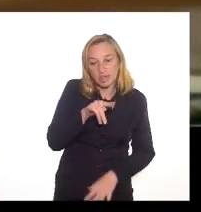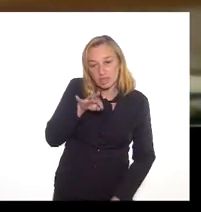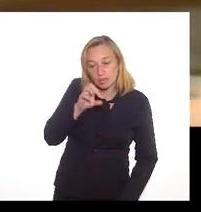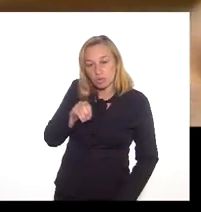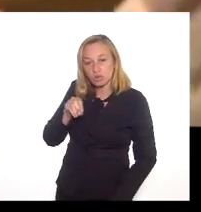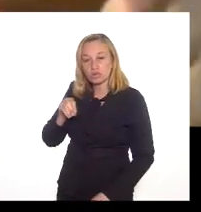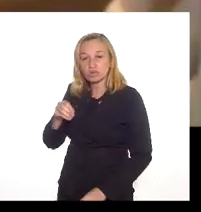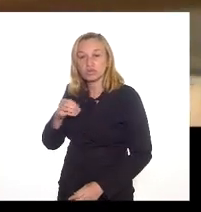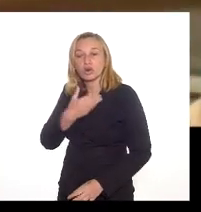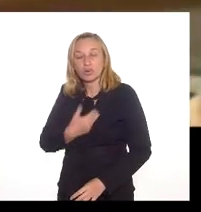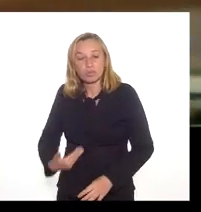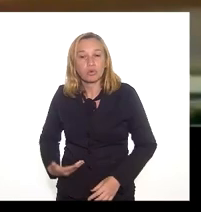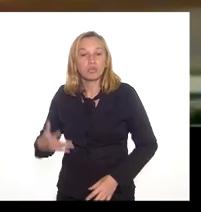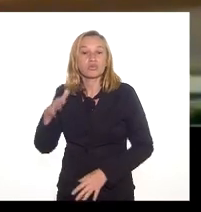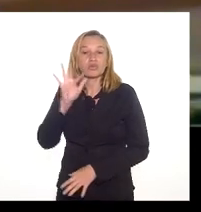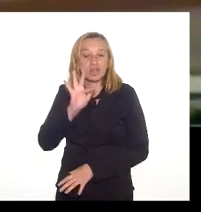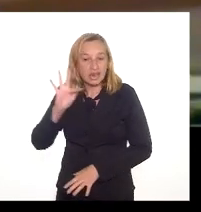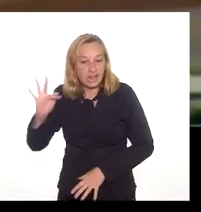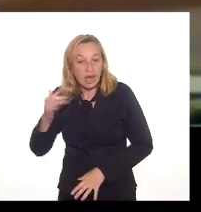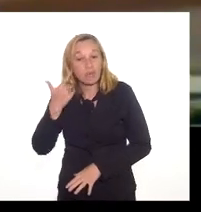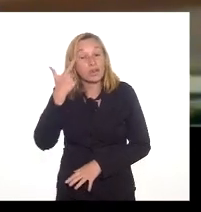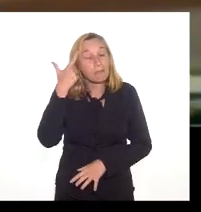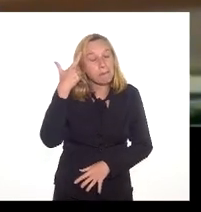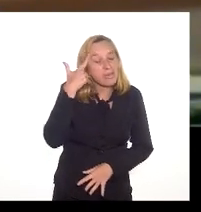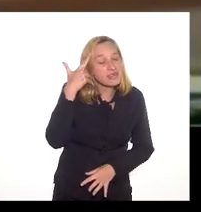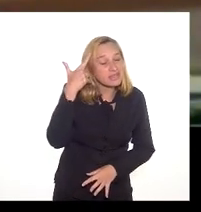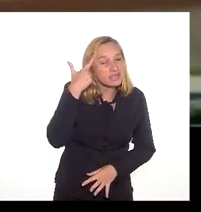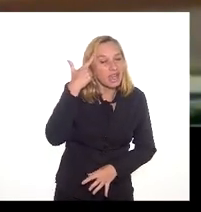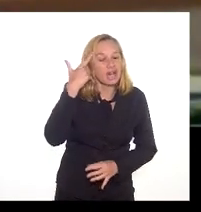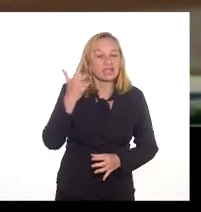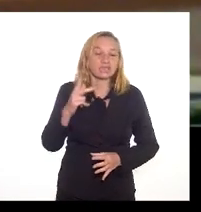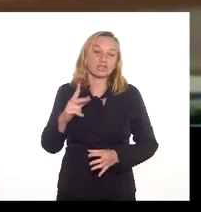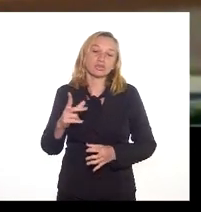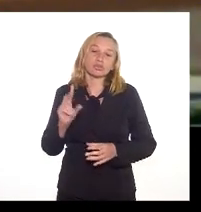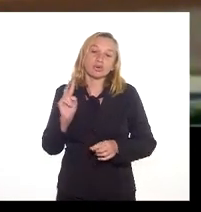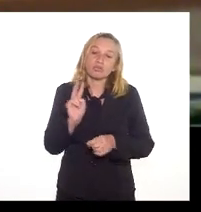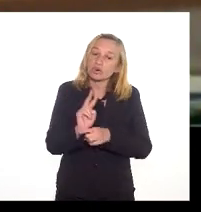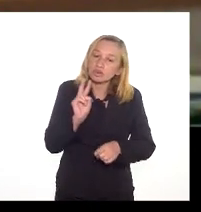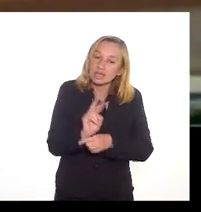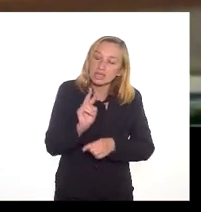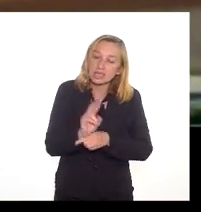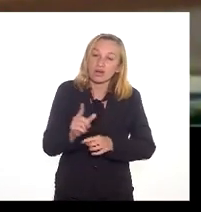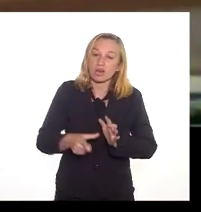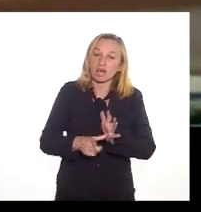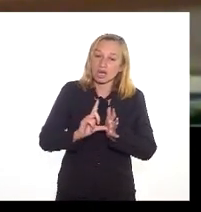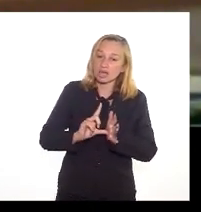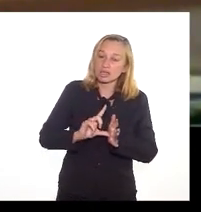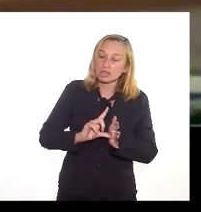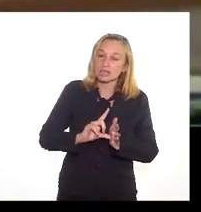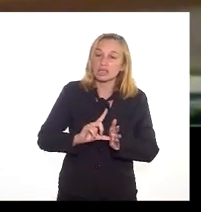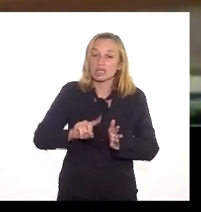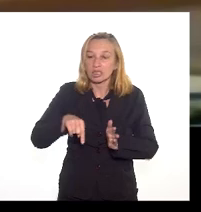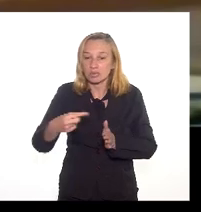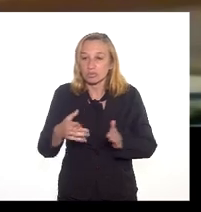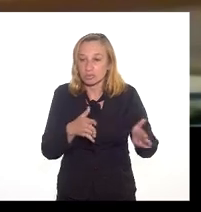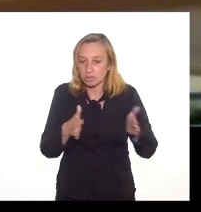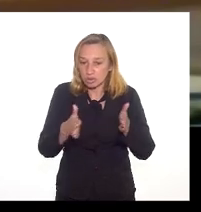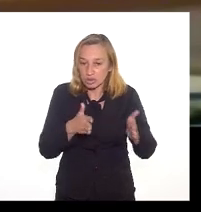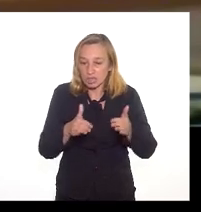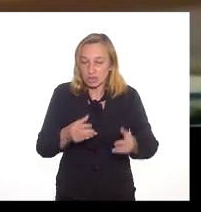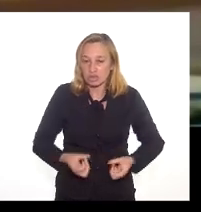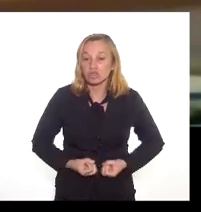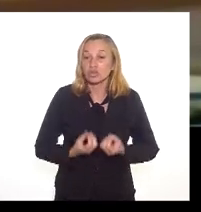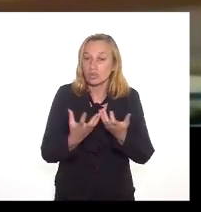federal e pensar na sua proteção tanto antes como durante esse processo de